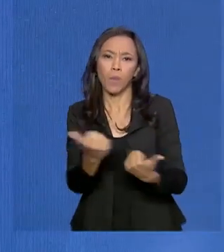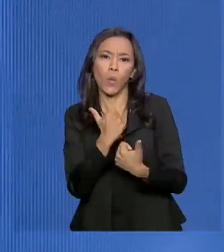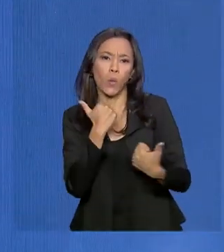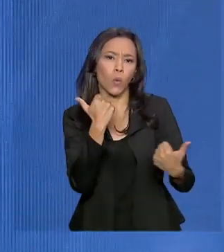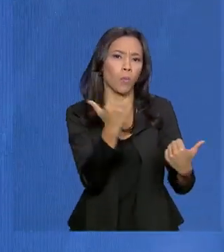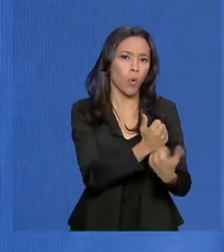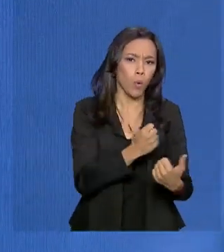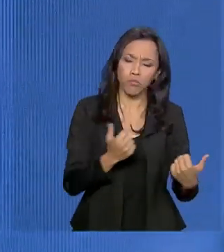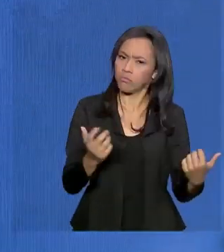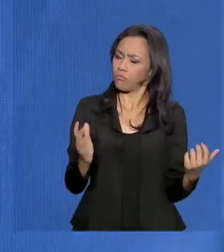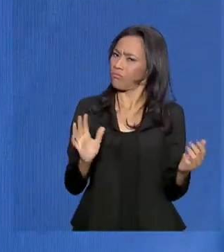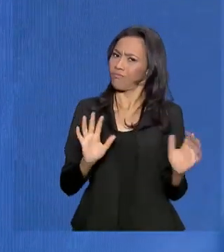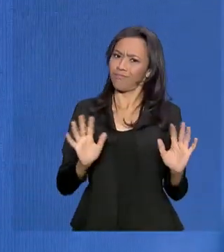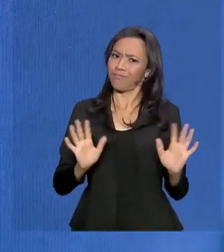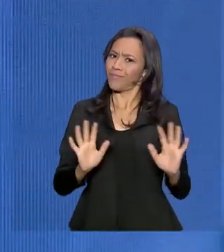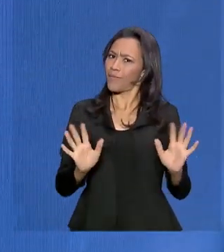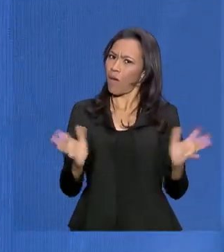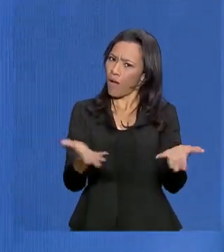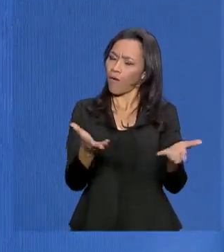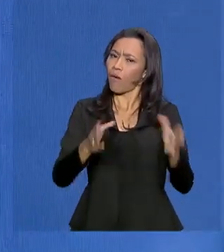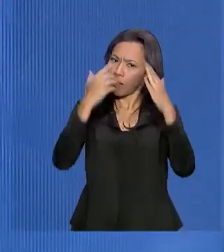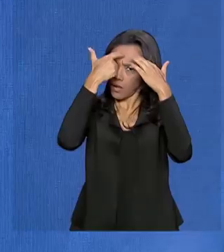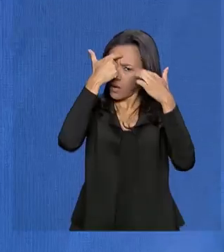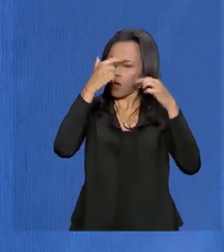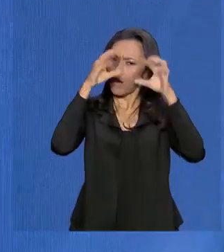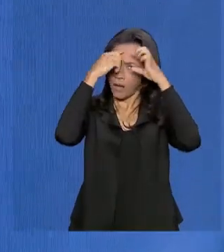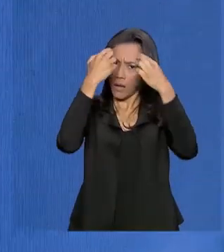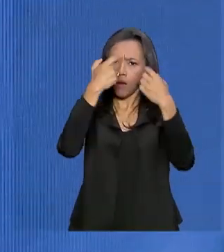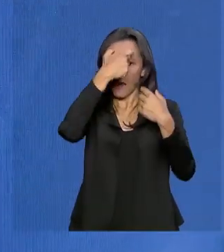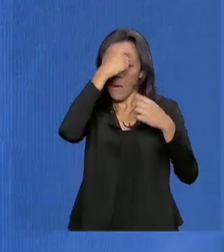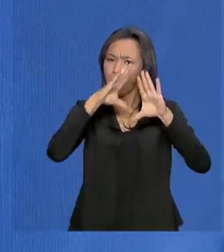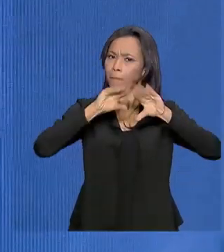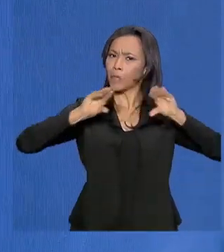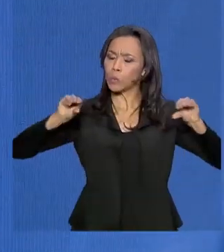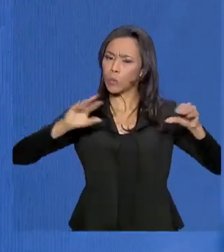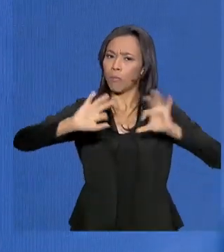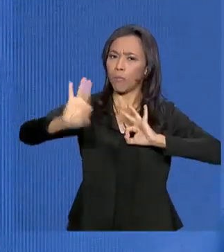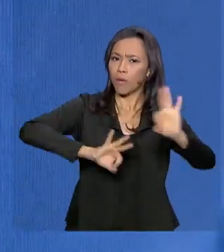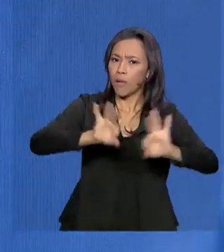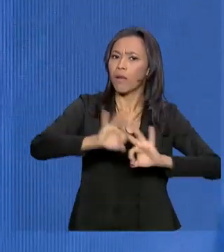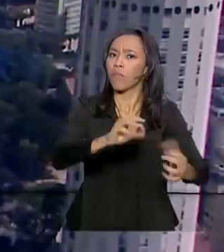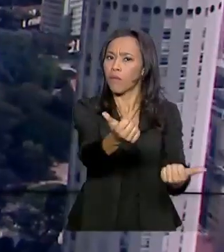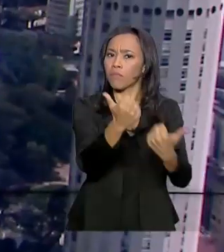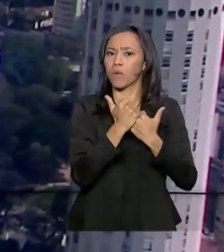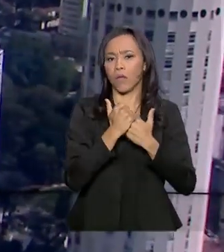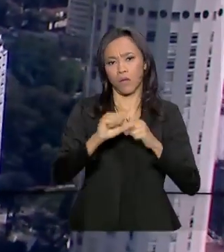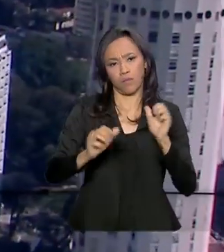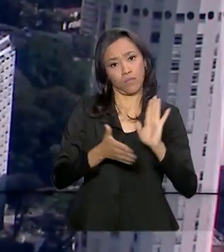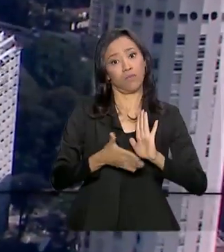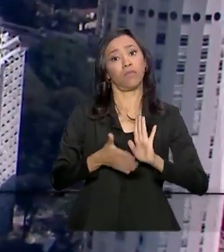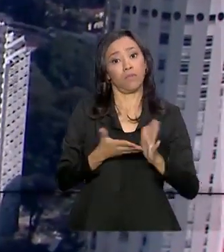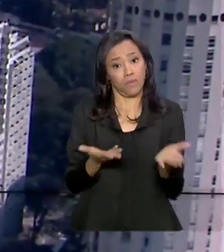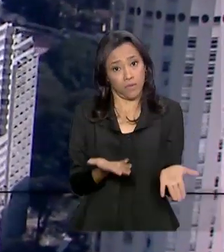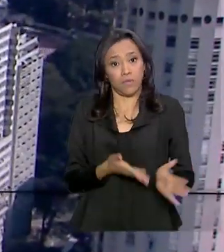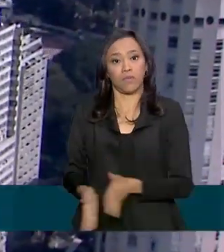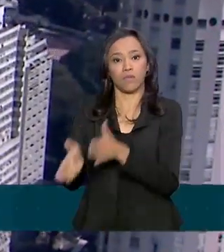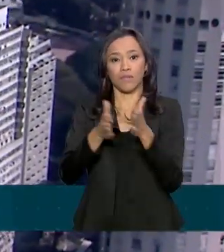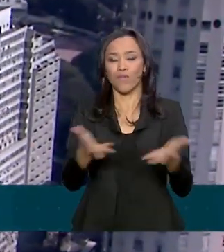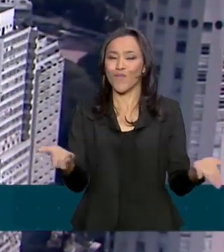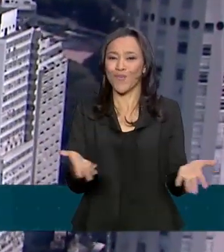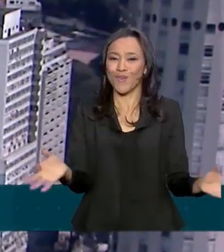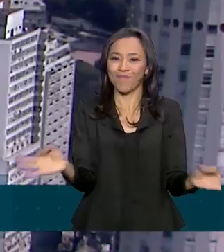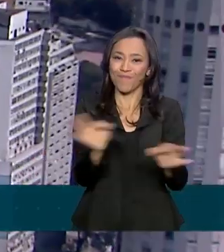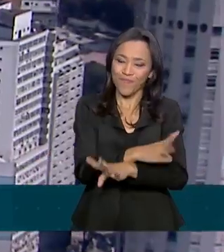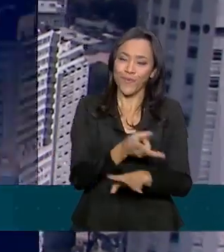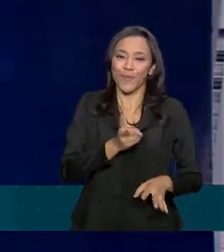Ora, nós encontramos um Congresso maduro, preparado para apoiar as reformas. E o governo agora fica por